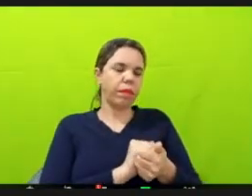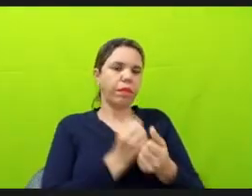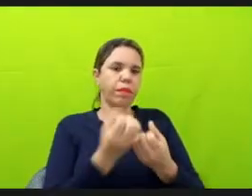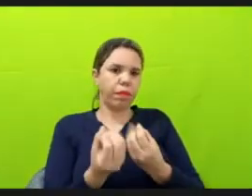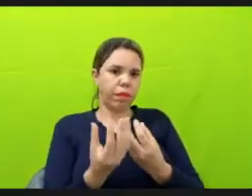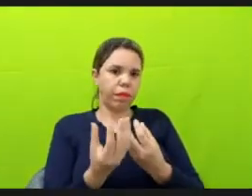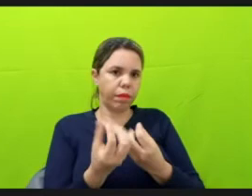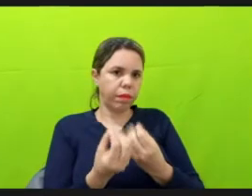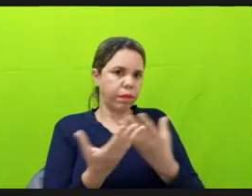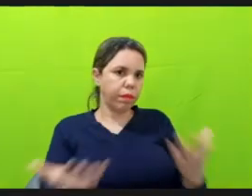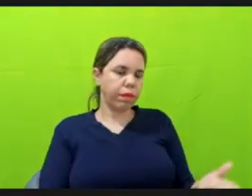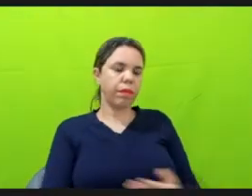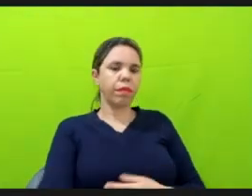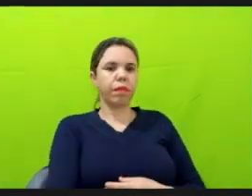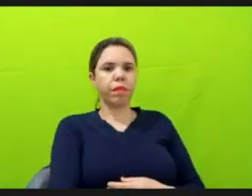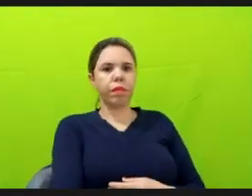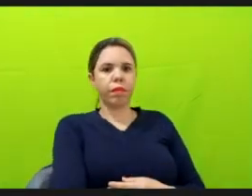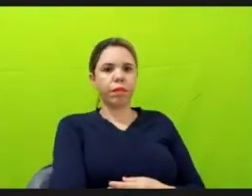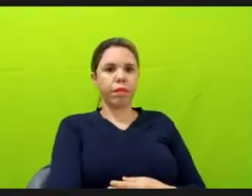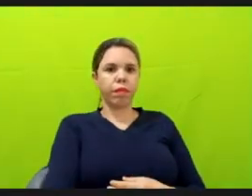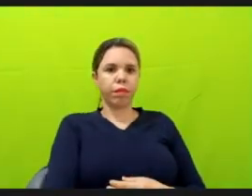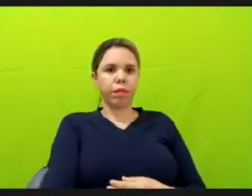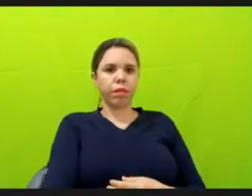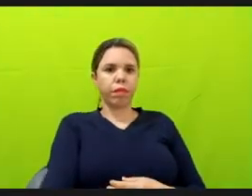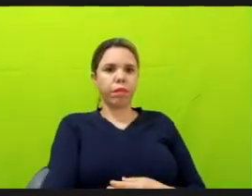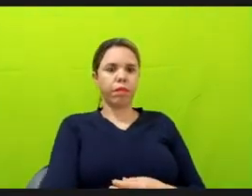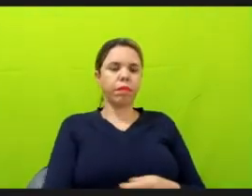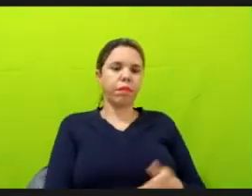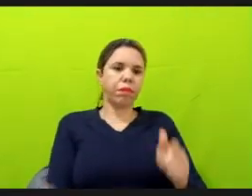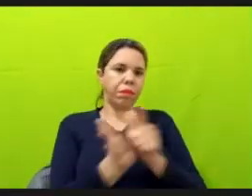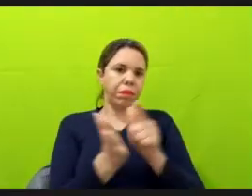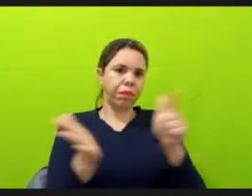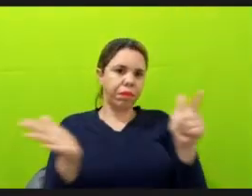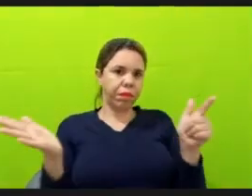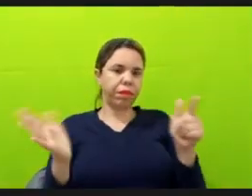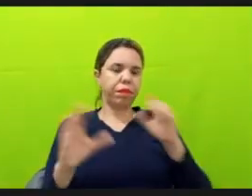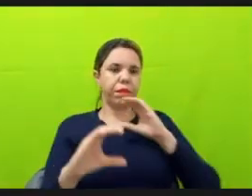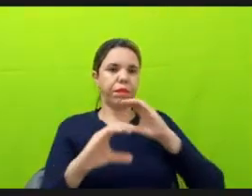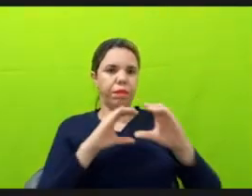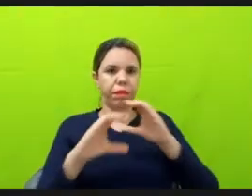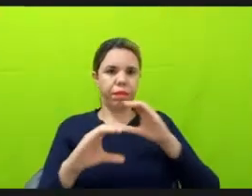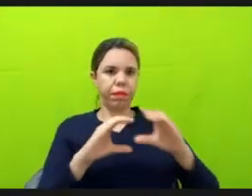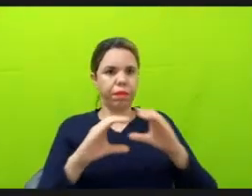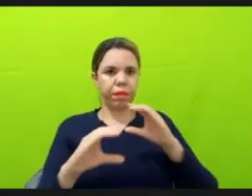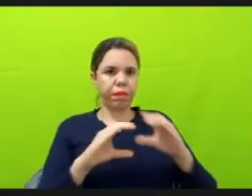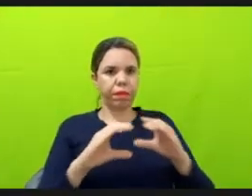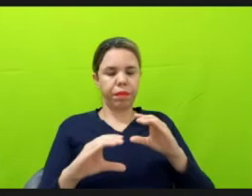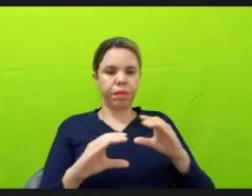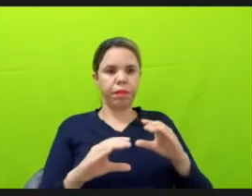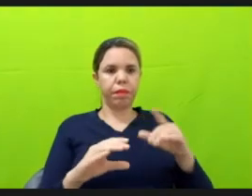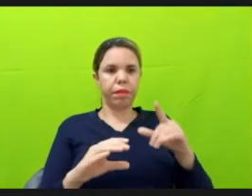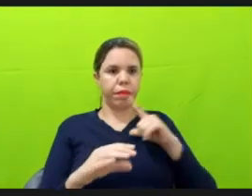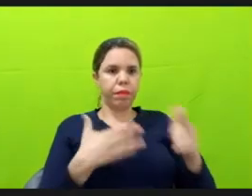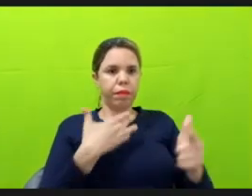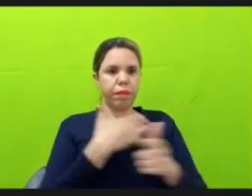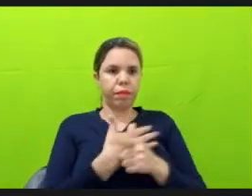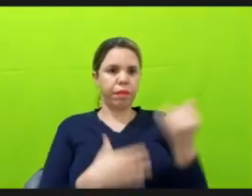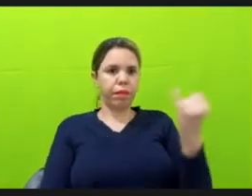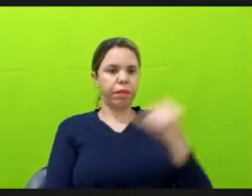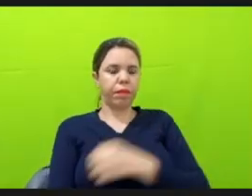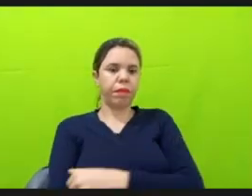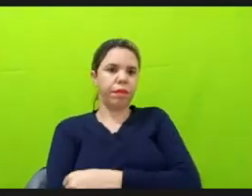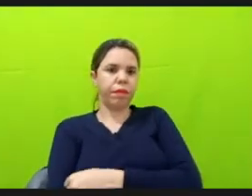jornalismo, a comunicação popular, né, tem um papel muito importante de